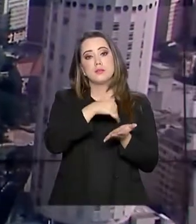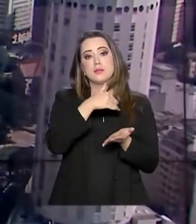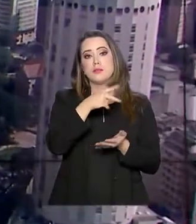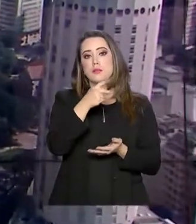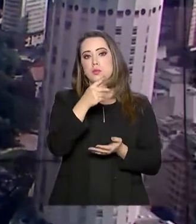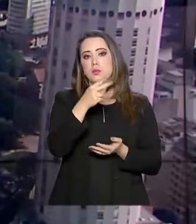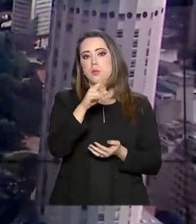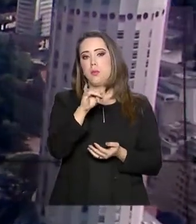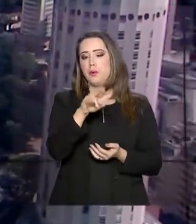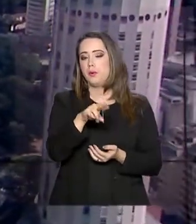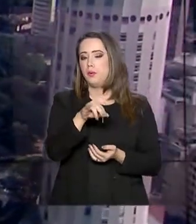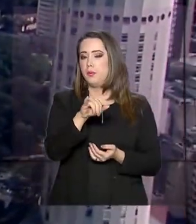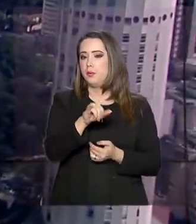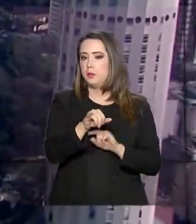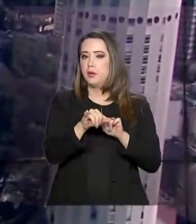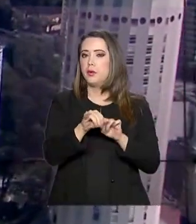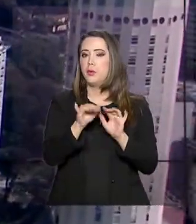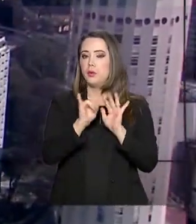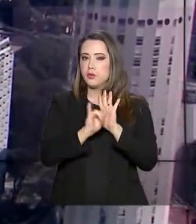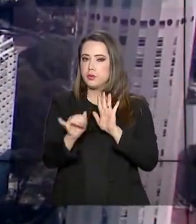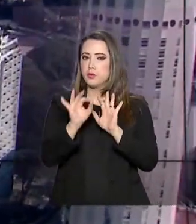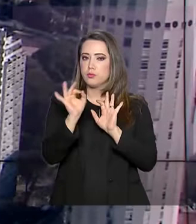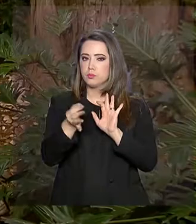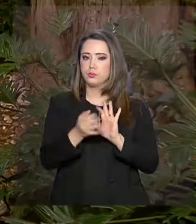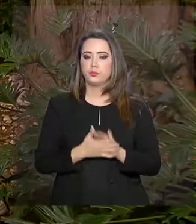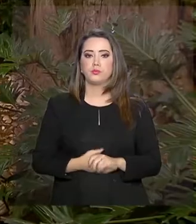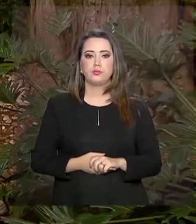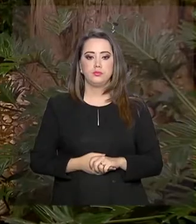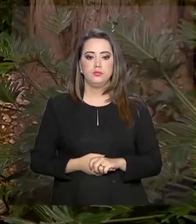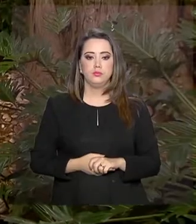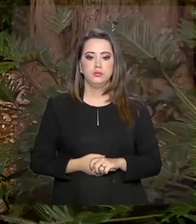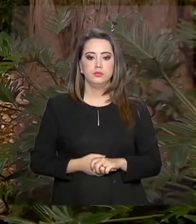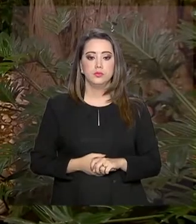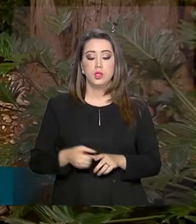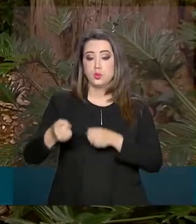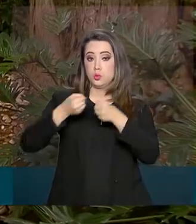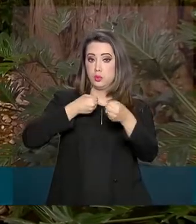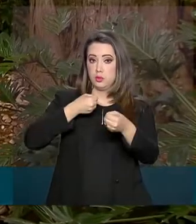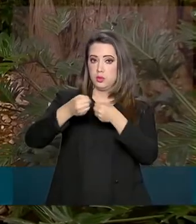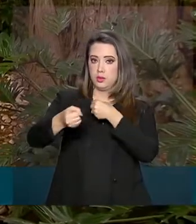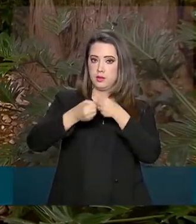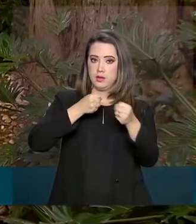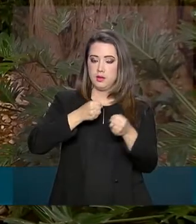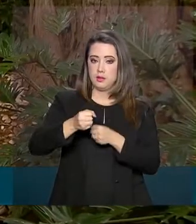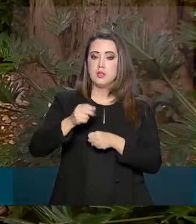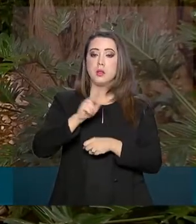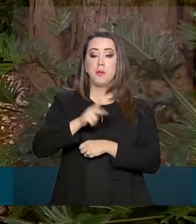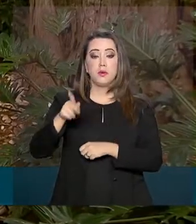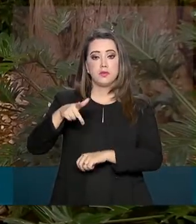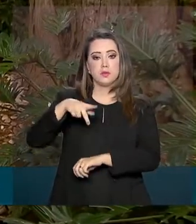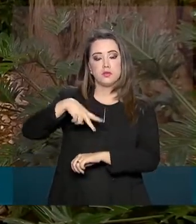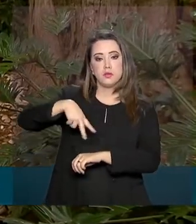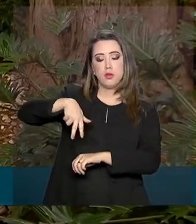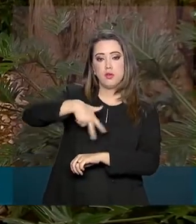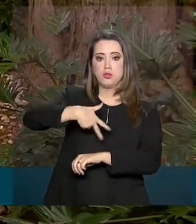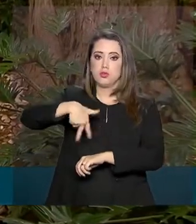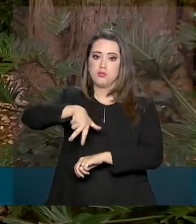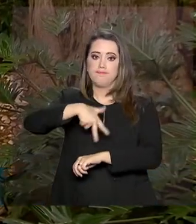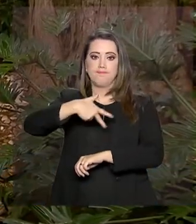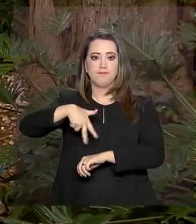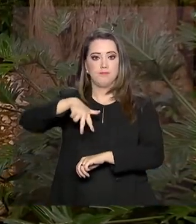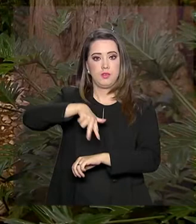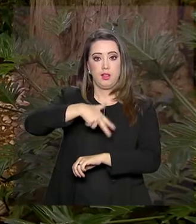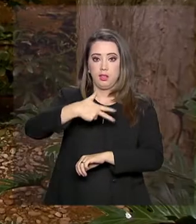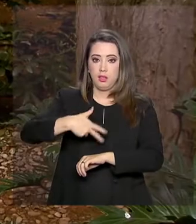para Todos. O edital já está disponível. A jornalista e professora de dança Joceline Gomes fez parte da primeira